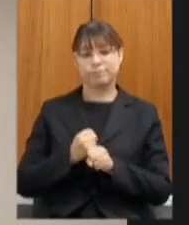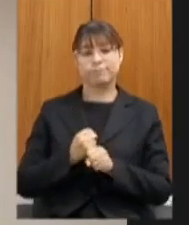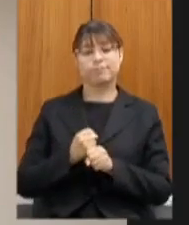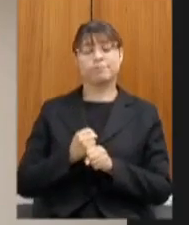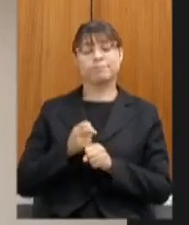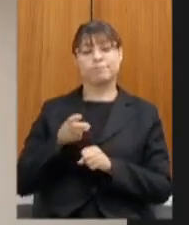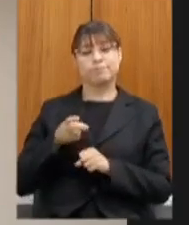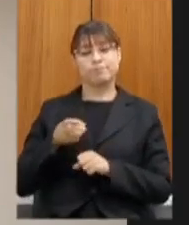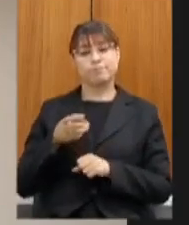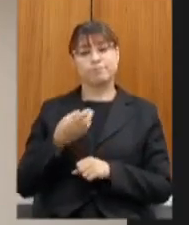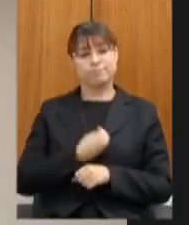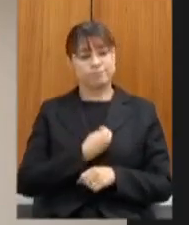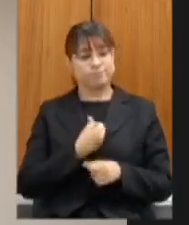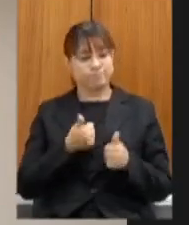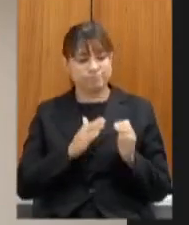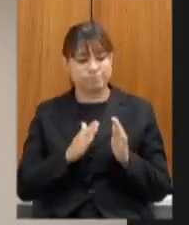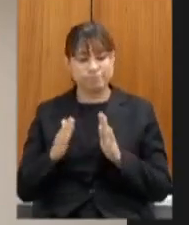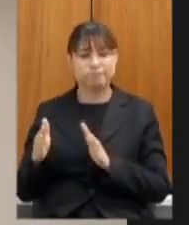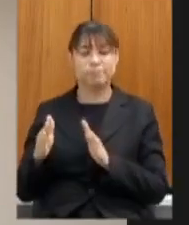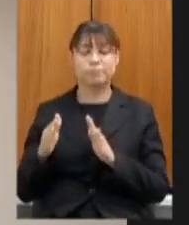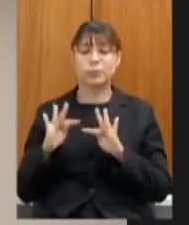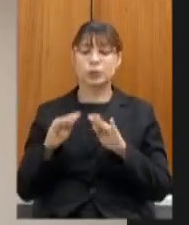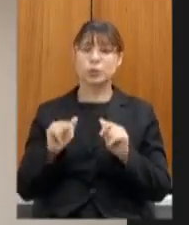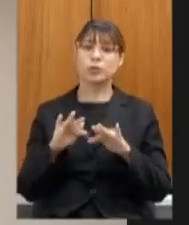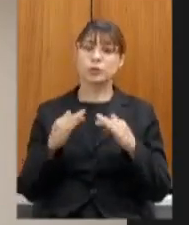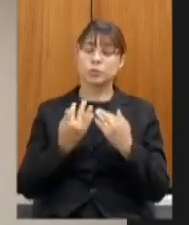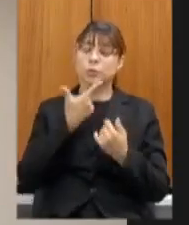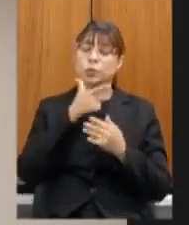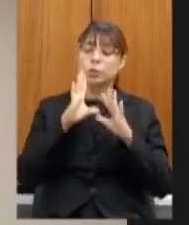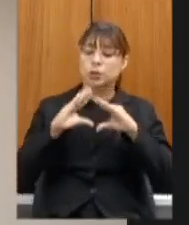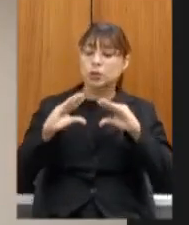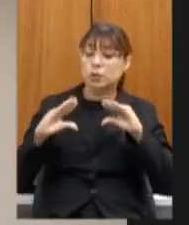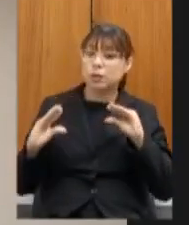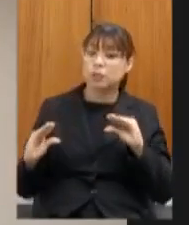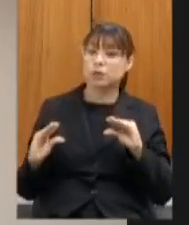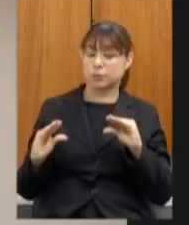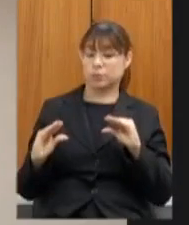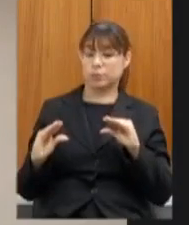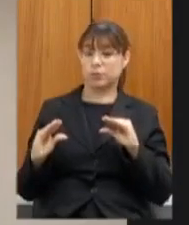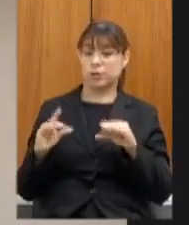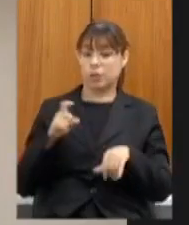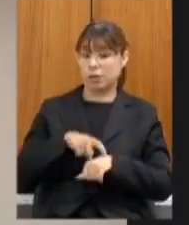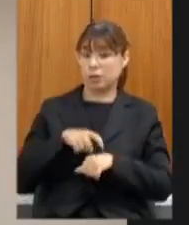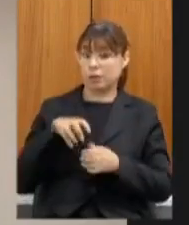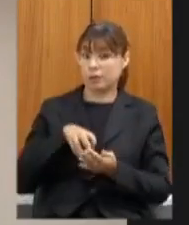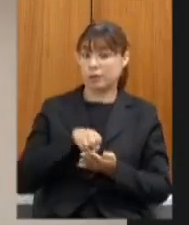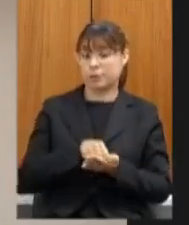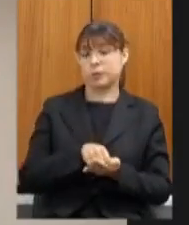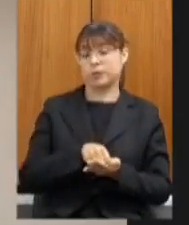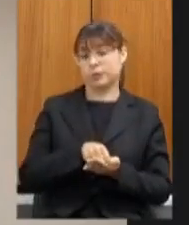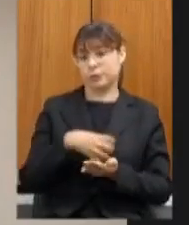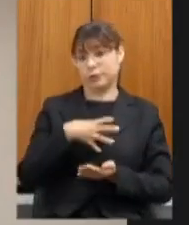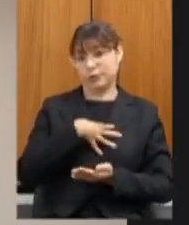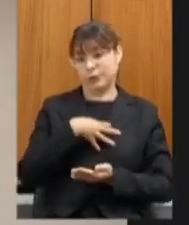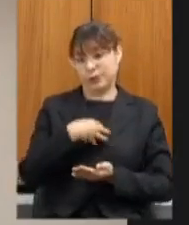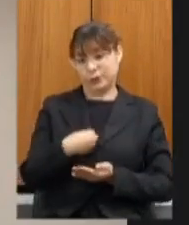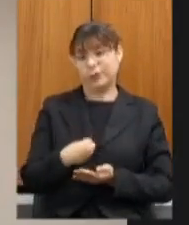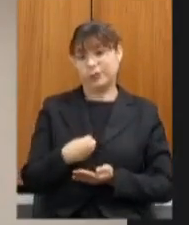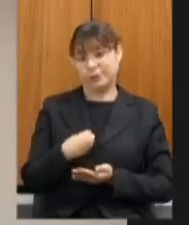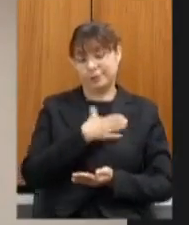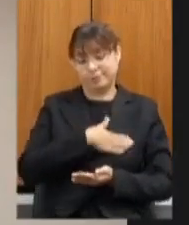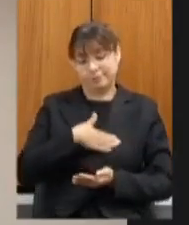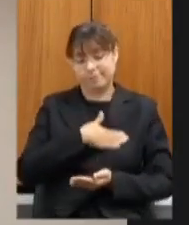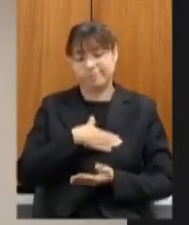pessoas essas famílias tenham uma tranquilidade maior ao matrícular os seus entes queridos que são os seus filhos